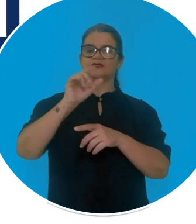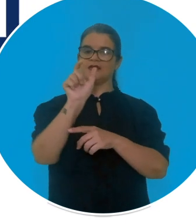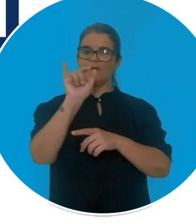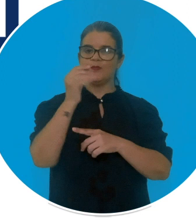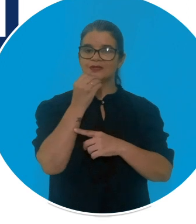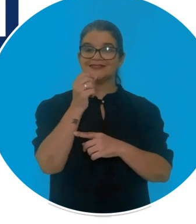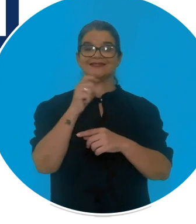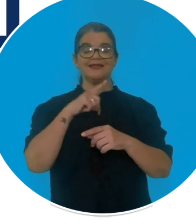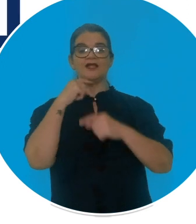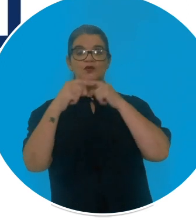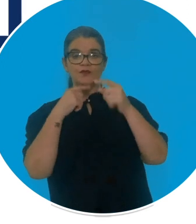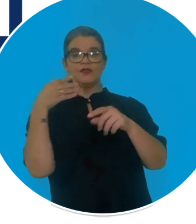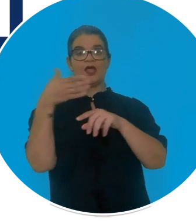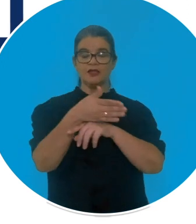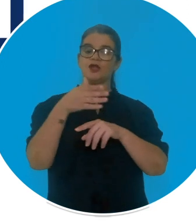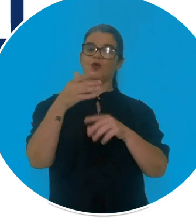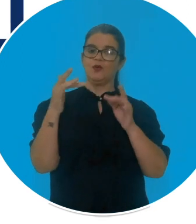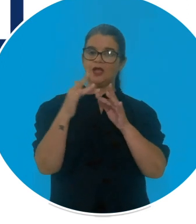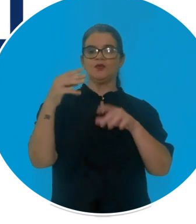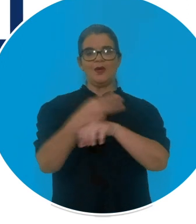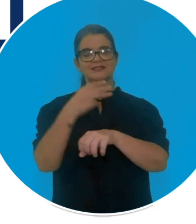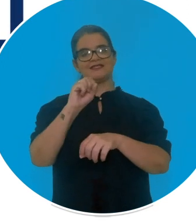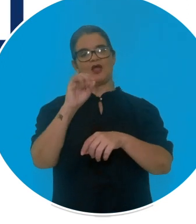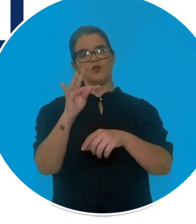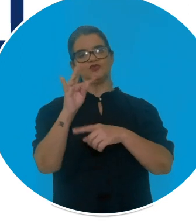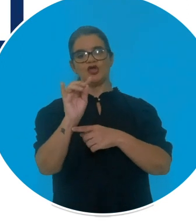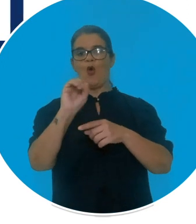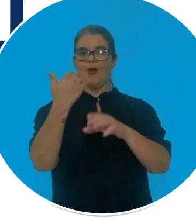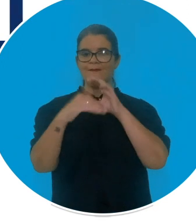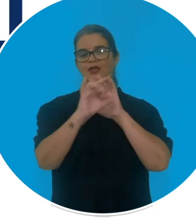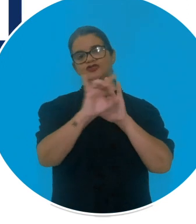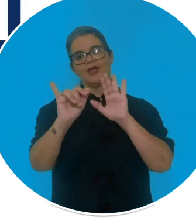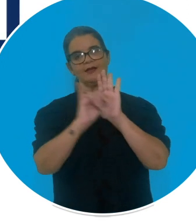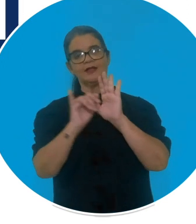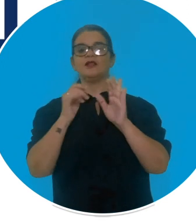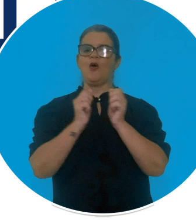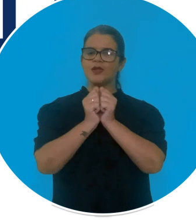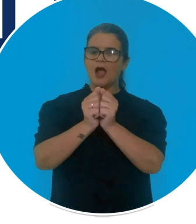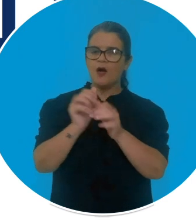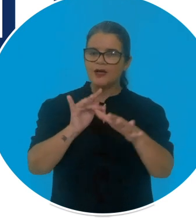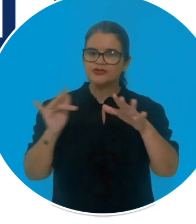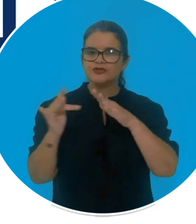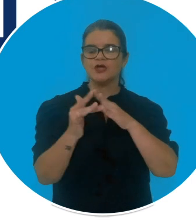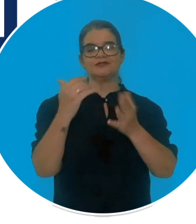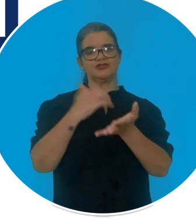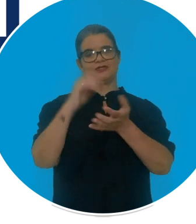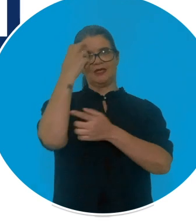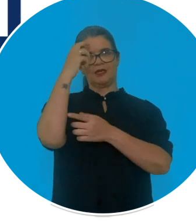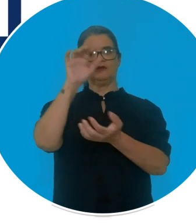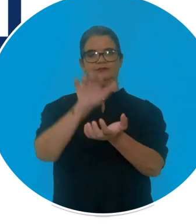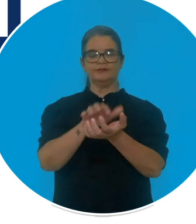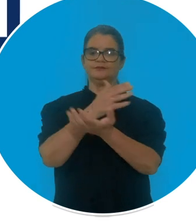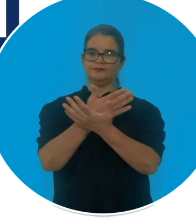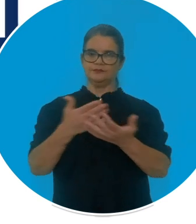oportunidades. Se você ainda tem alguma dúvida, entre em contato pelo WhatsApp da Secult ou pelos e-mails de cada edital e acompanhe as